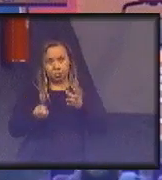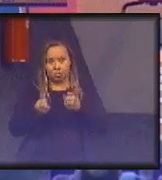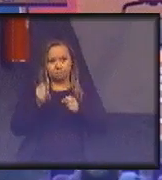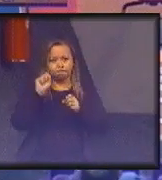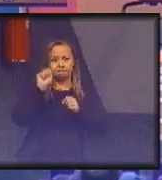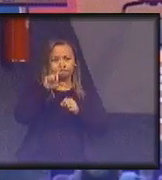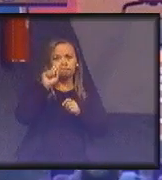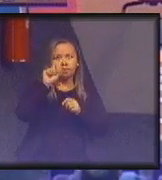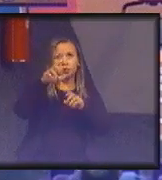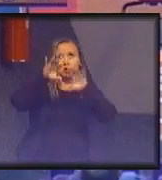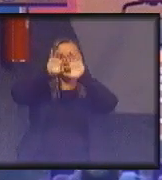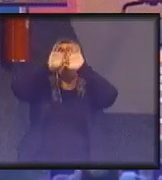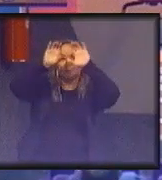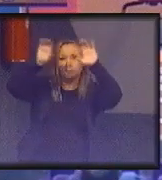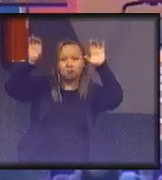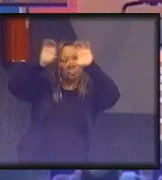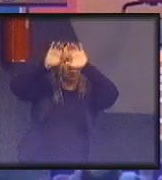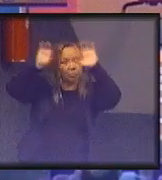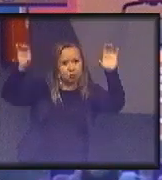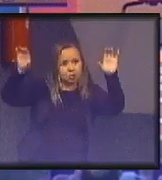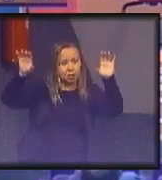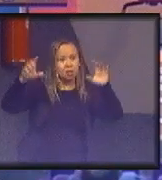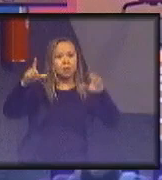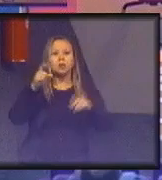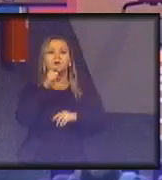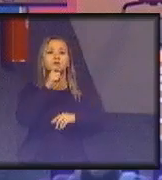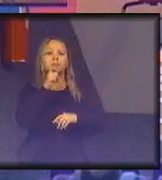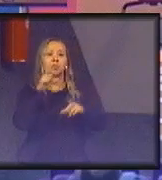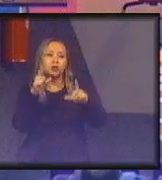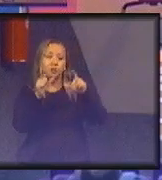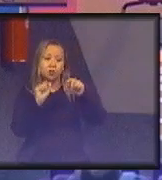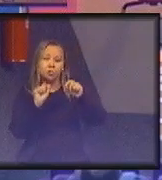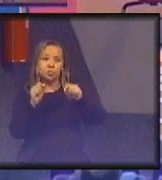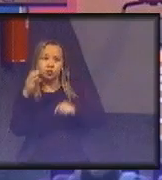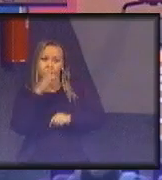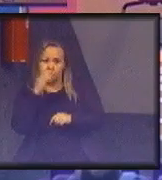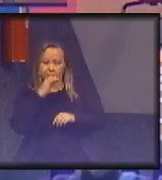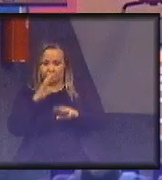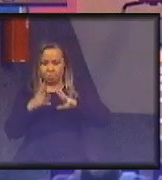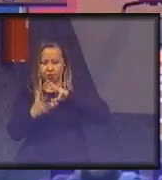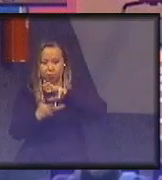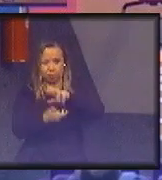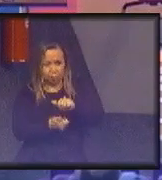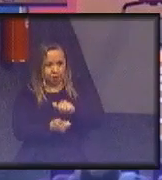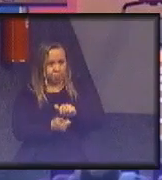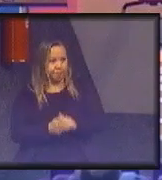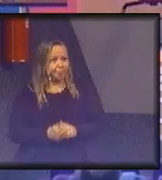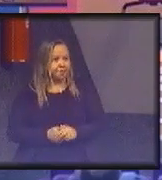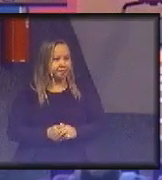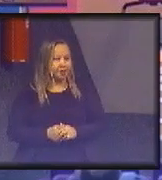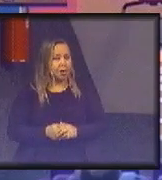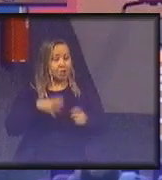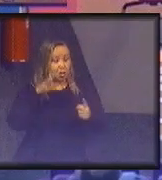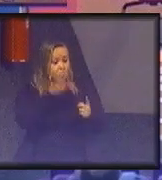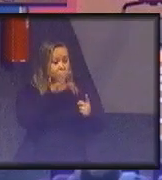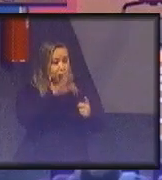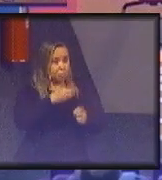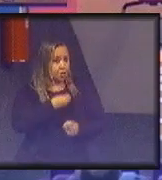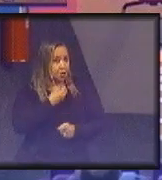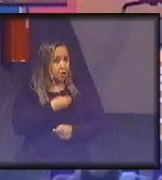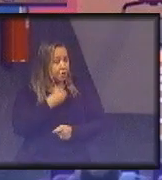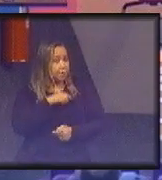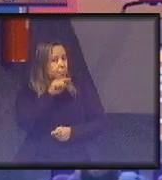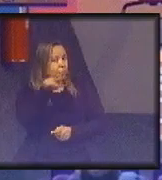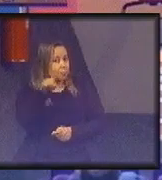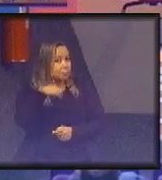atmosfera, eu estou esfriando e diminuindo o aquecimento global. Por outro lado, eu estou impactando a vida daquelas